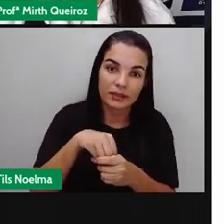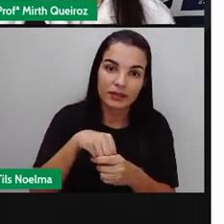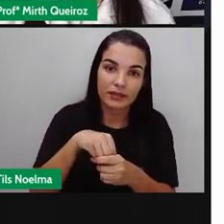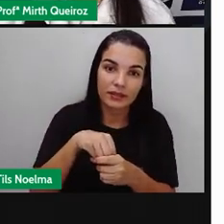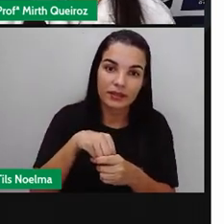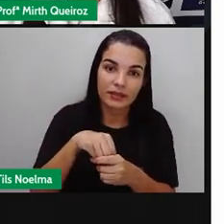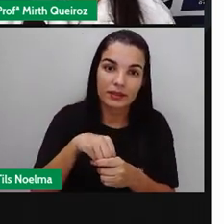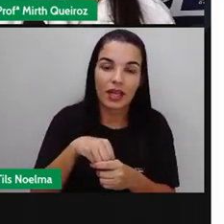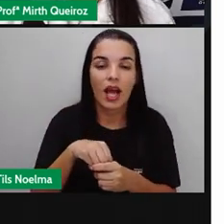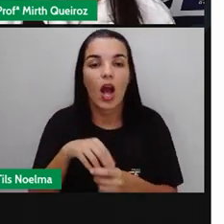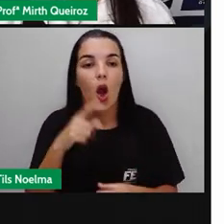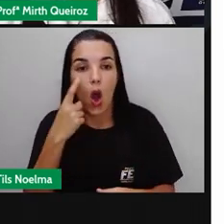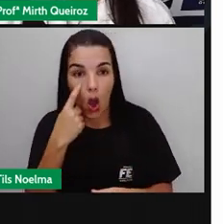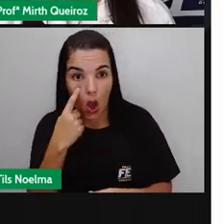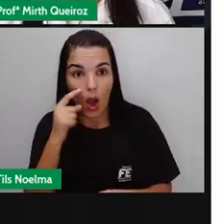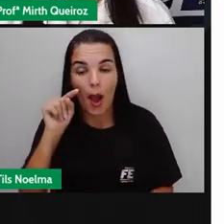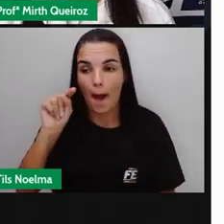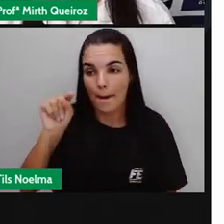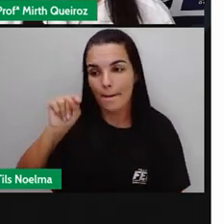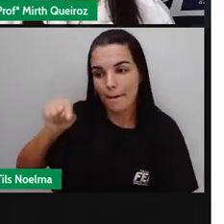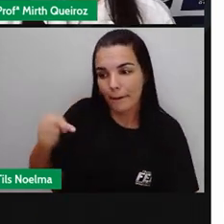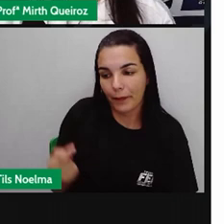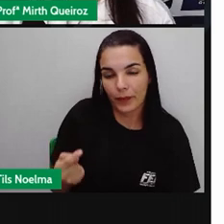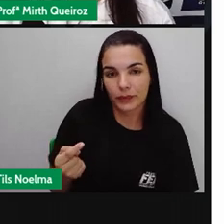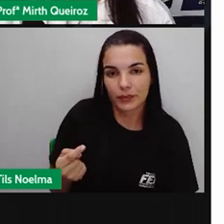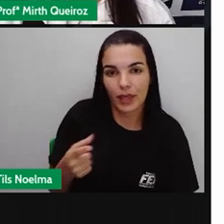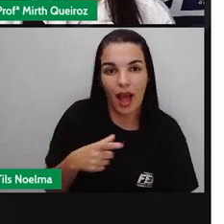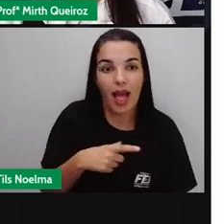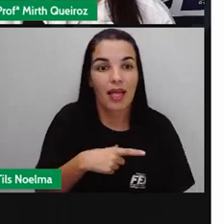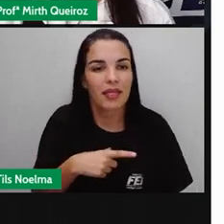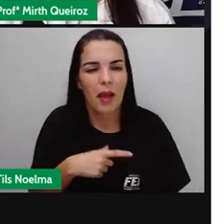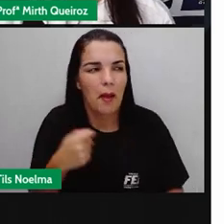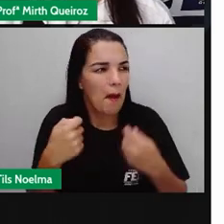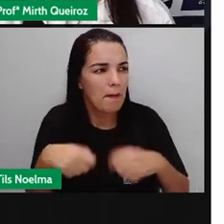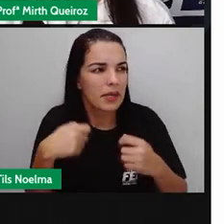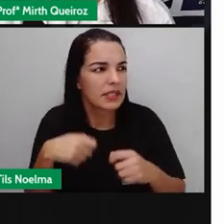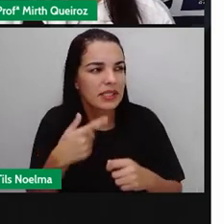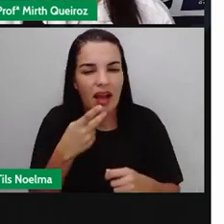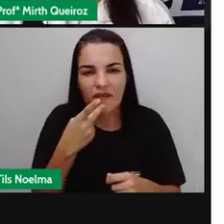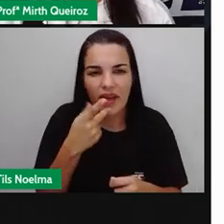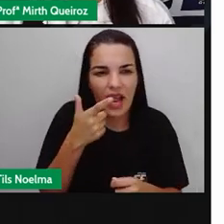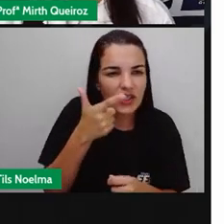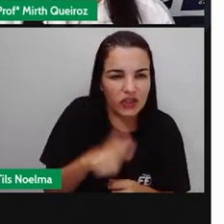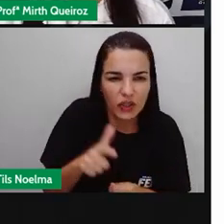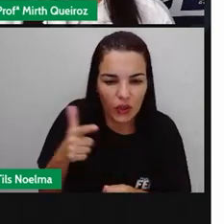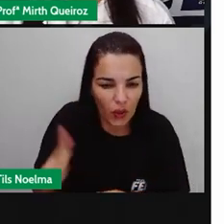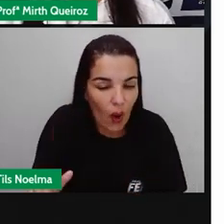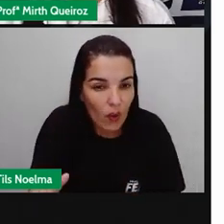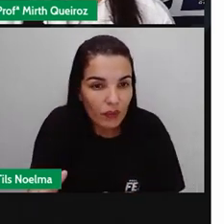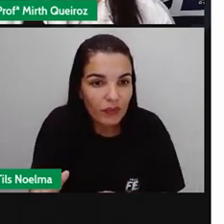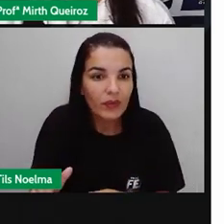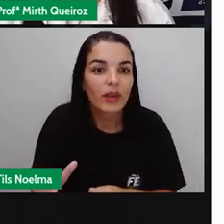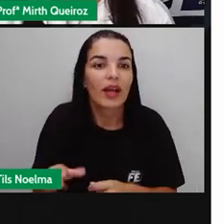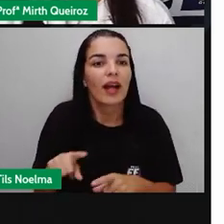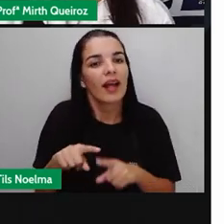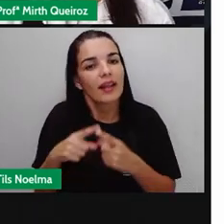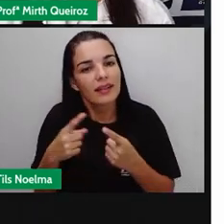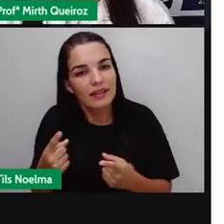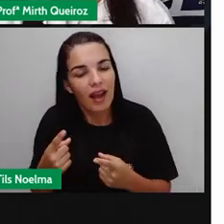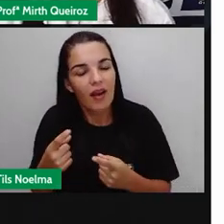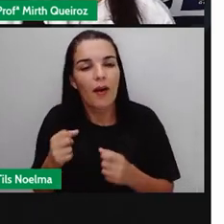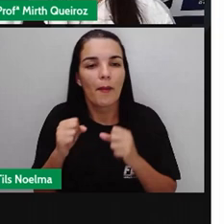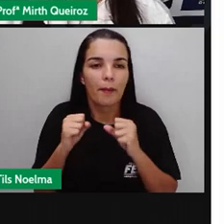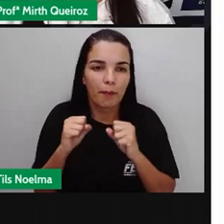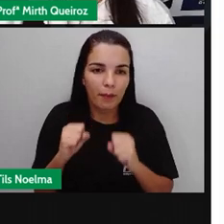saúde. Os idosos têm sabedoria. Para a gente não repetir a palavra tem, né? Tem, o verbo aí de